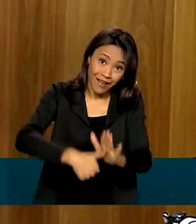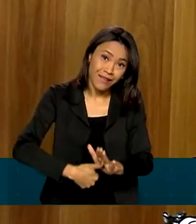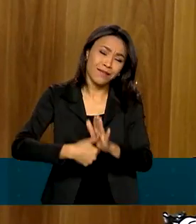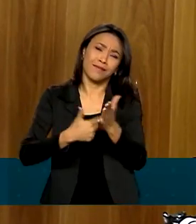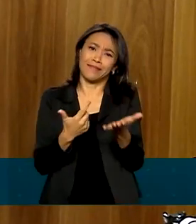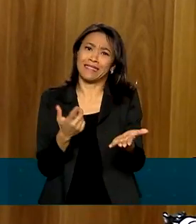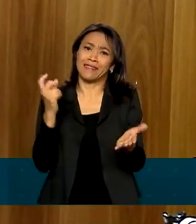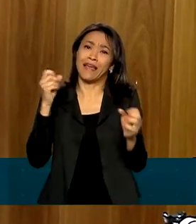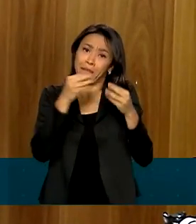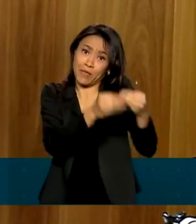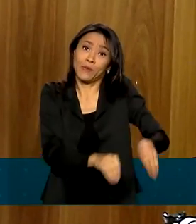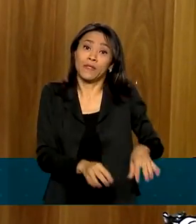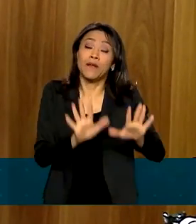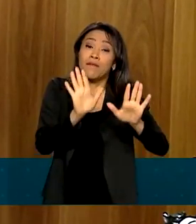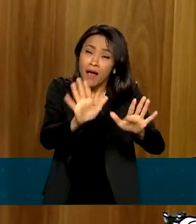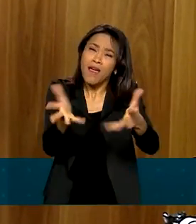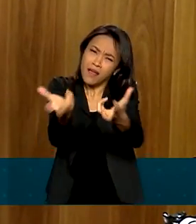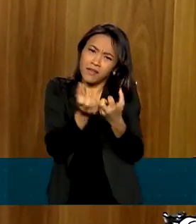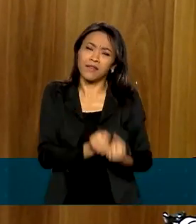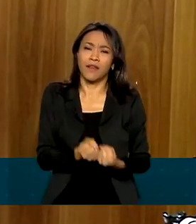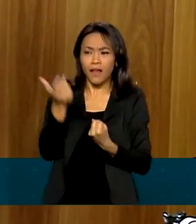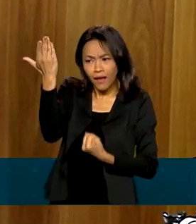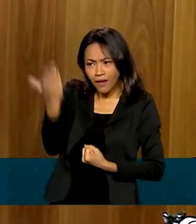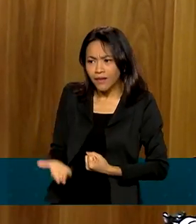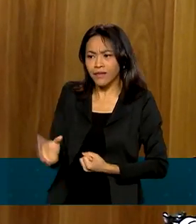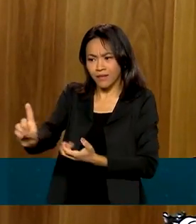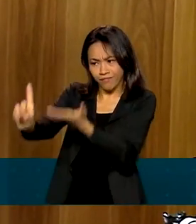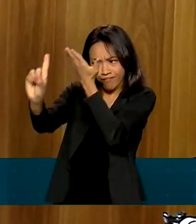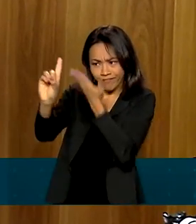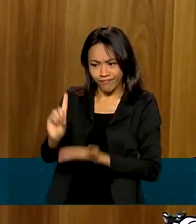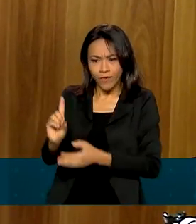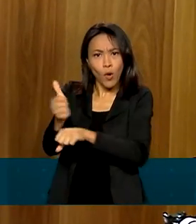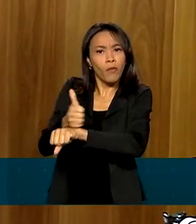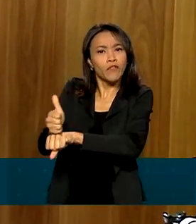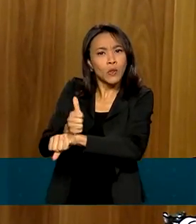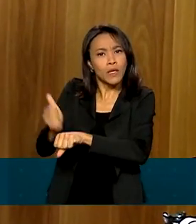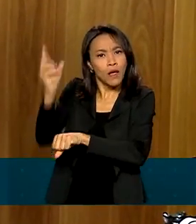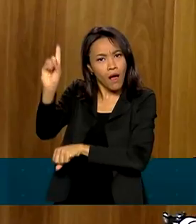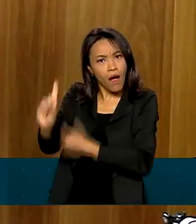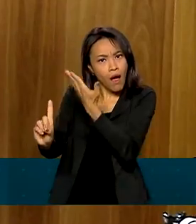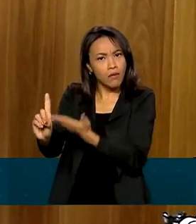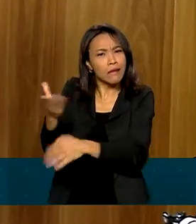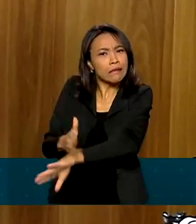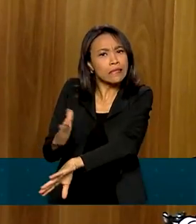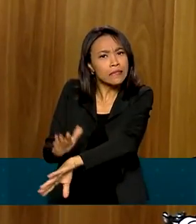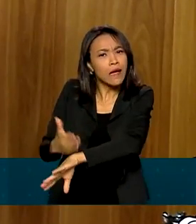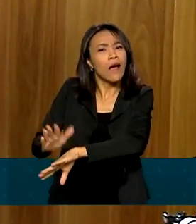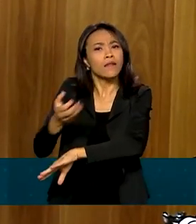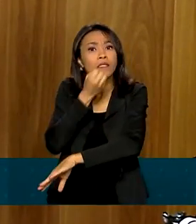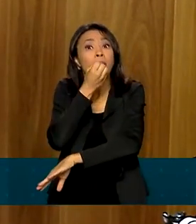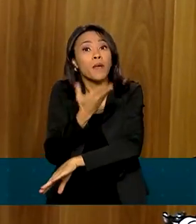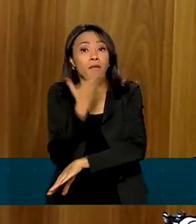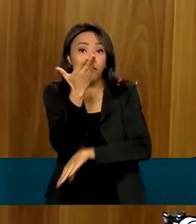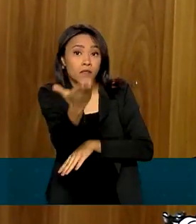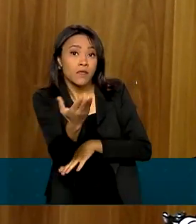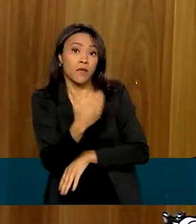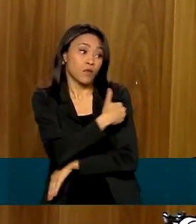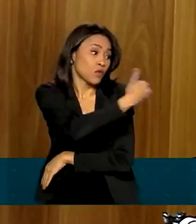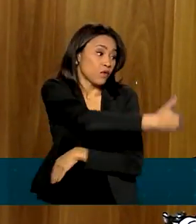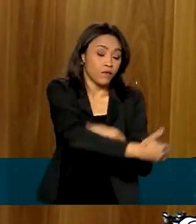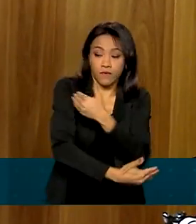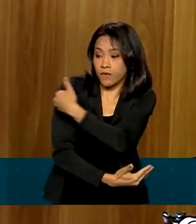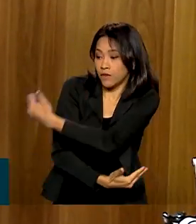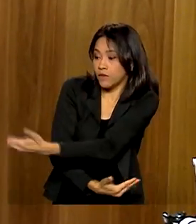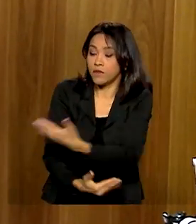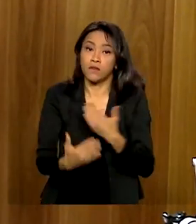IBGE, o recenseador está bem treinado, isso é para o bem de você, do seu vizinho, do seu parente.